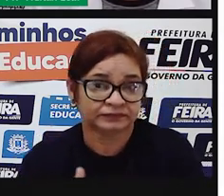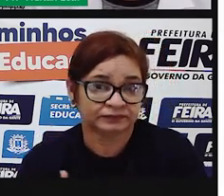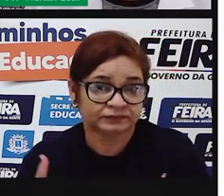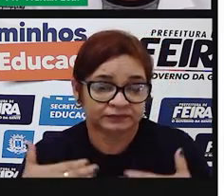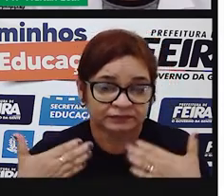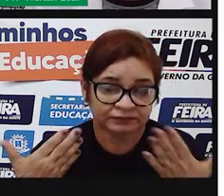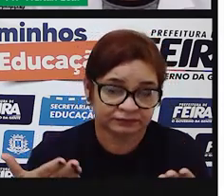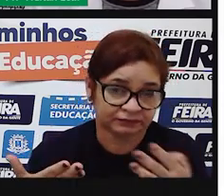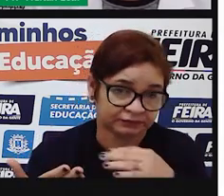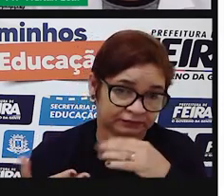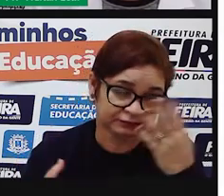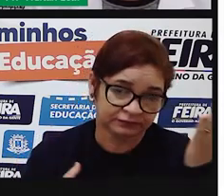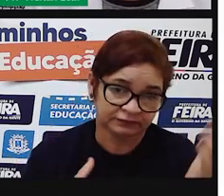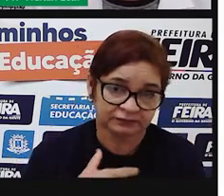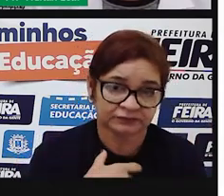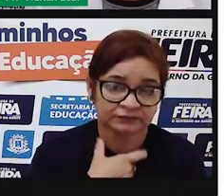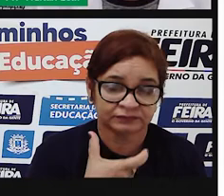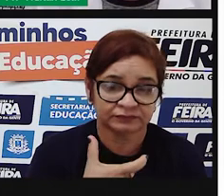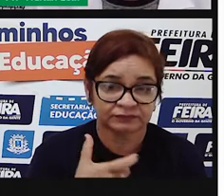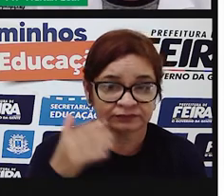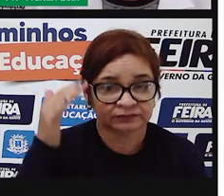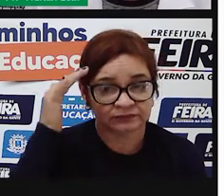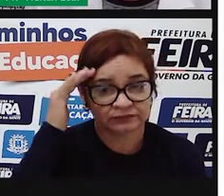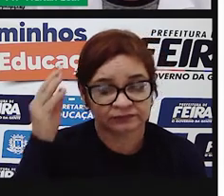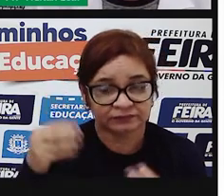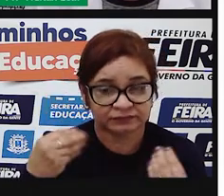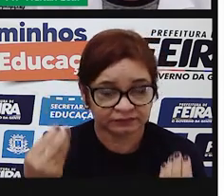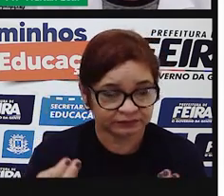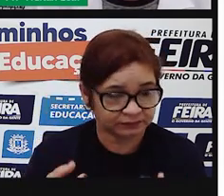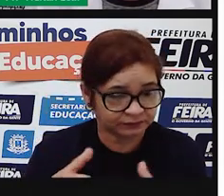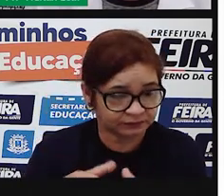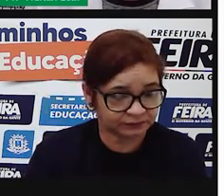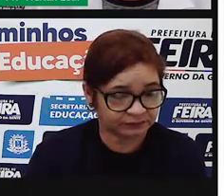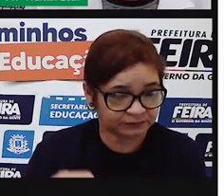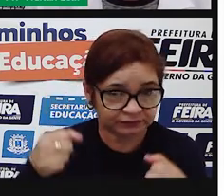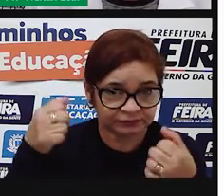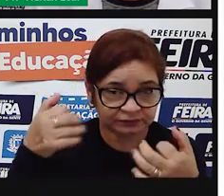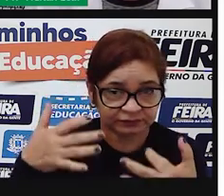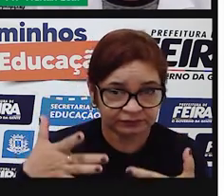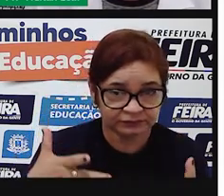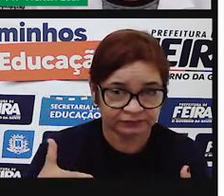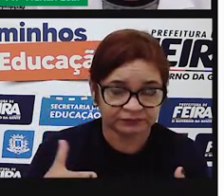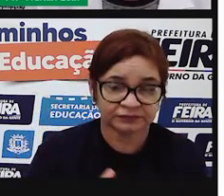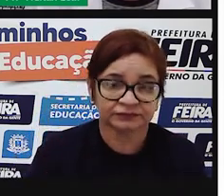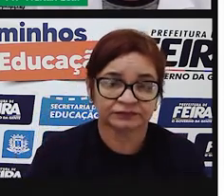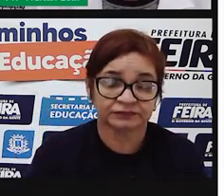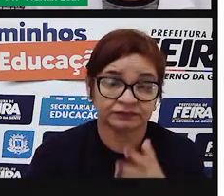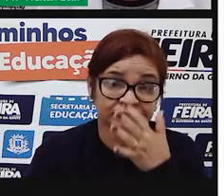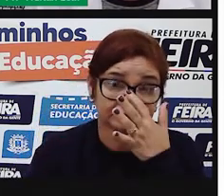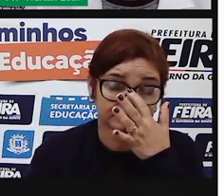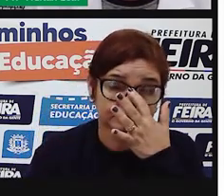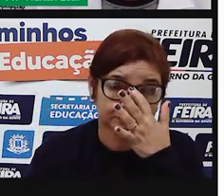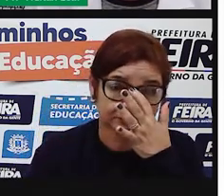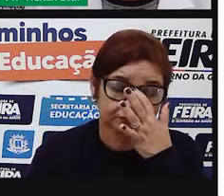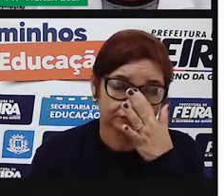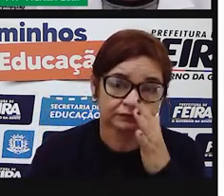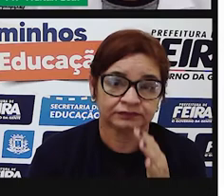tonalidade da voz, que vão dar sentido ao que se fala. Então, pontuação representa